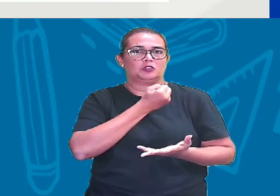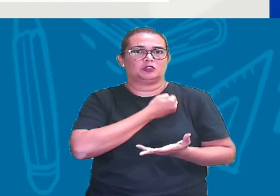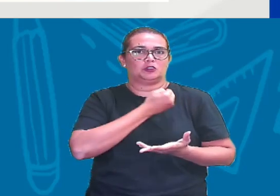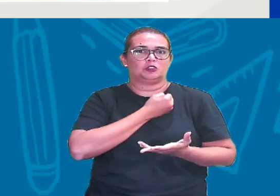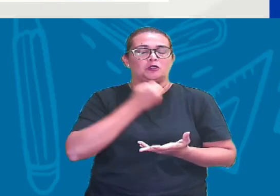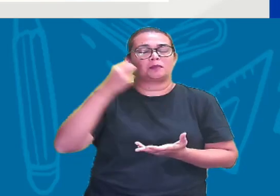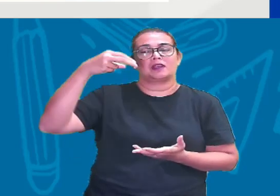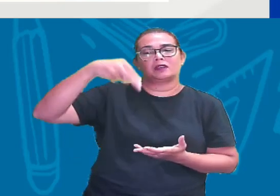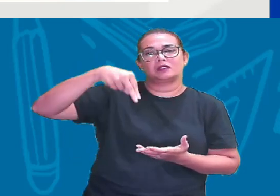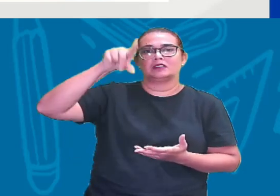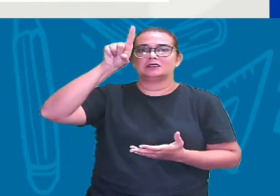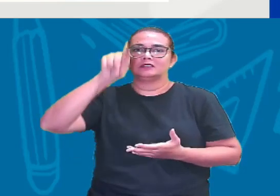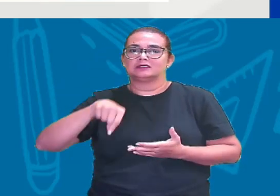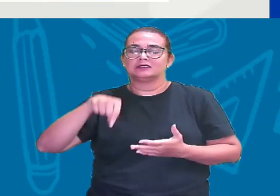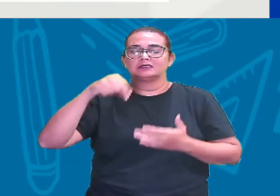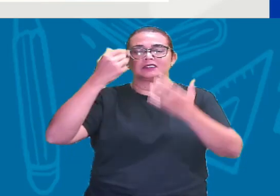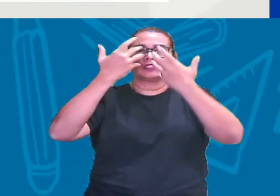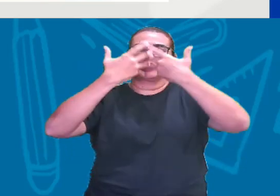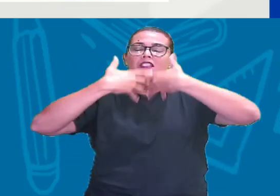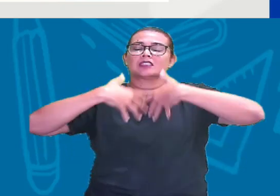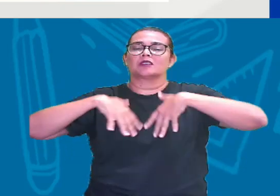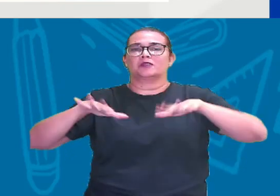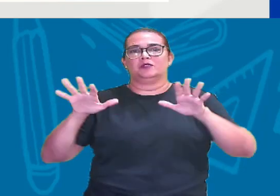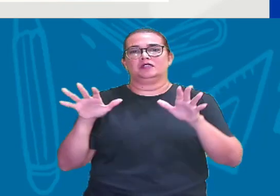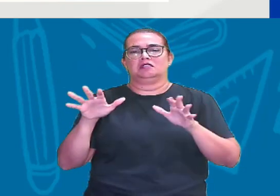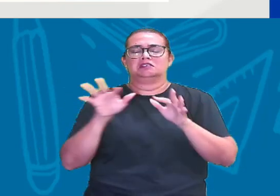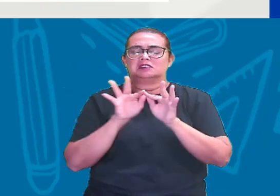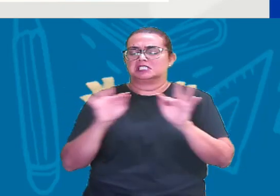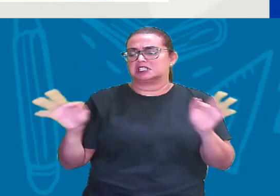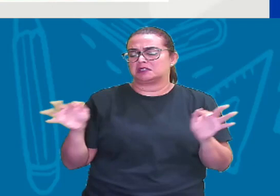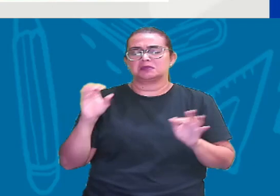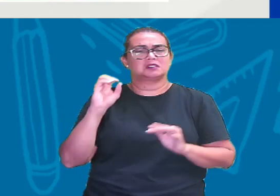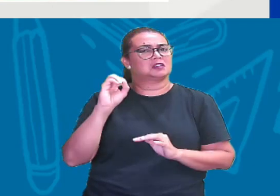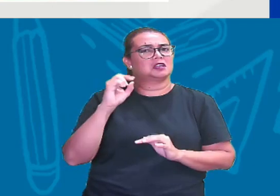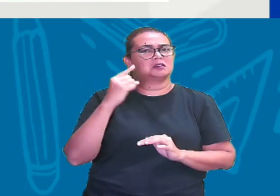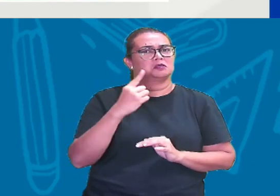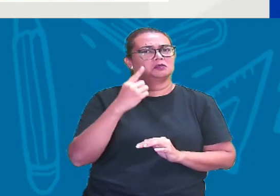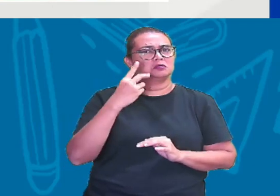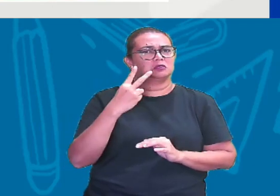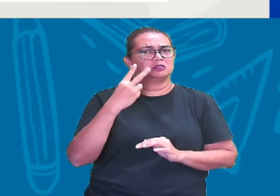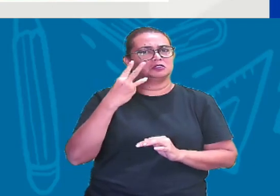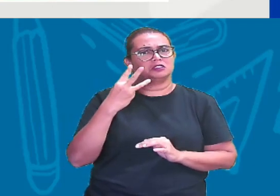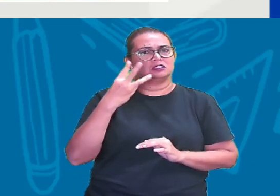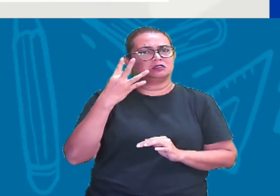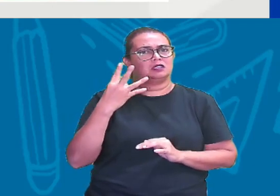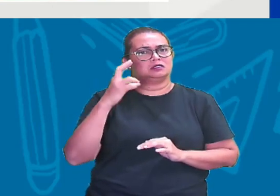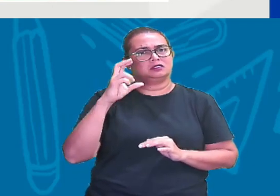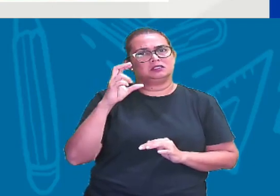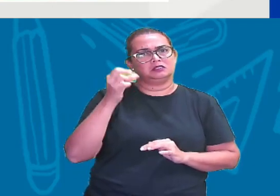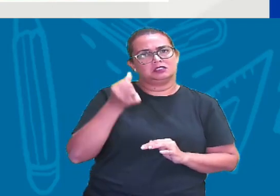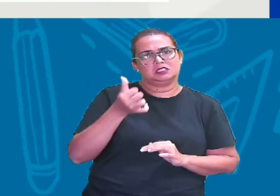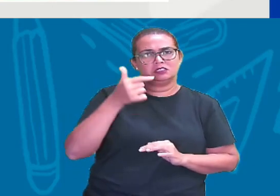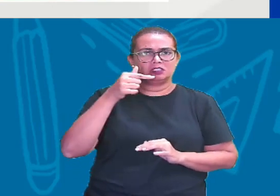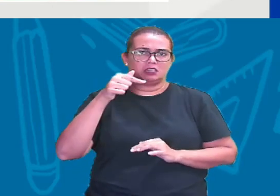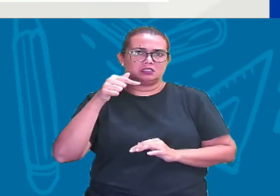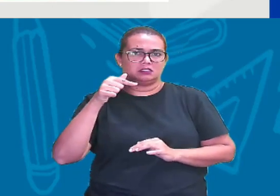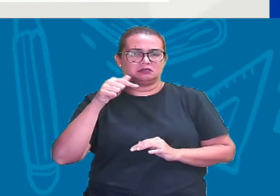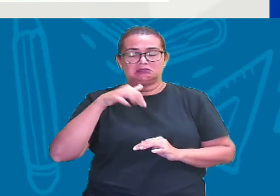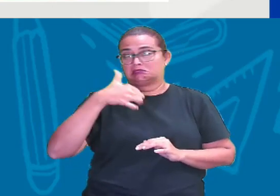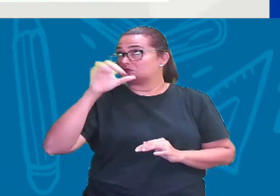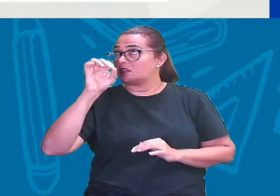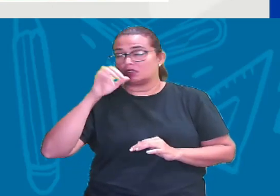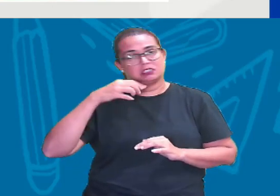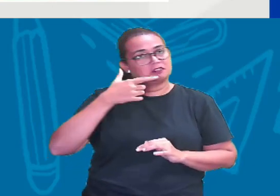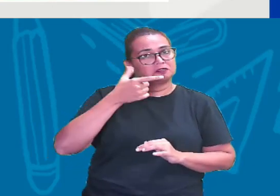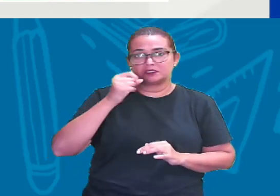naturais são os números simples que conhecemos 0, 1, 2, 3, 4, 5, 6, 10,